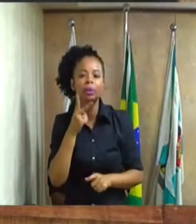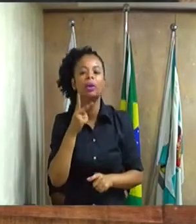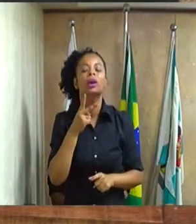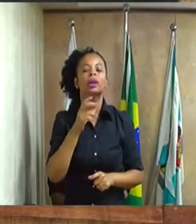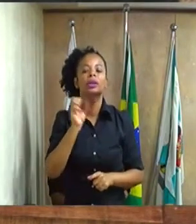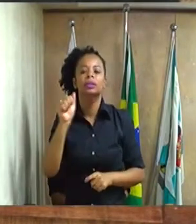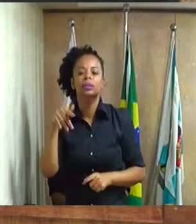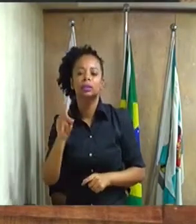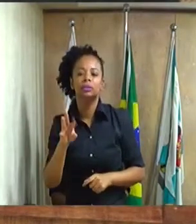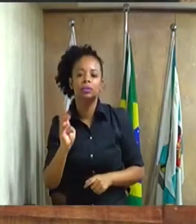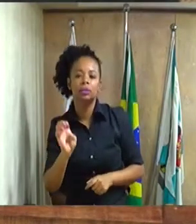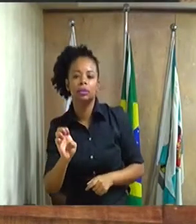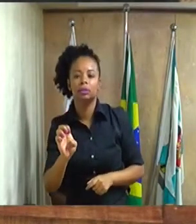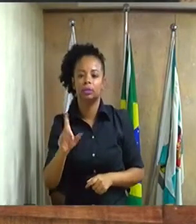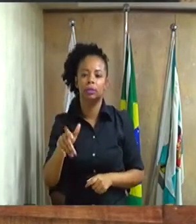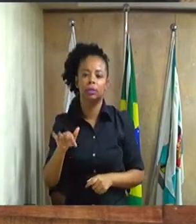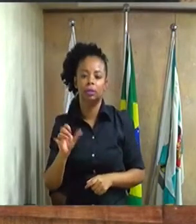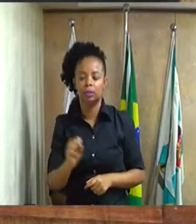pela forma